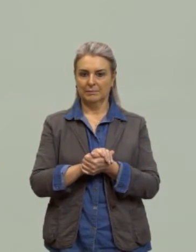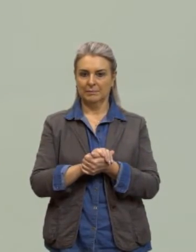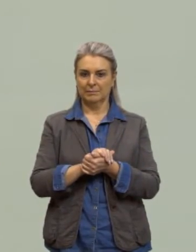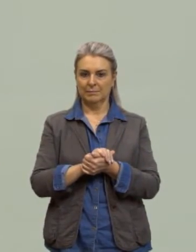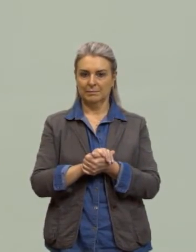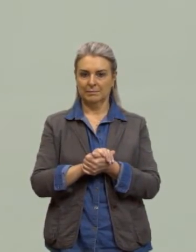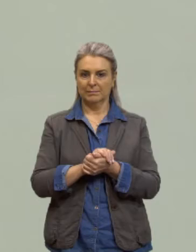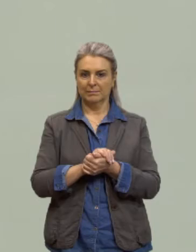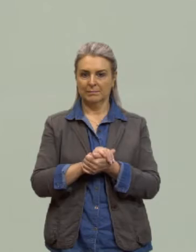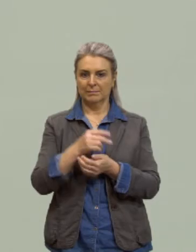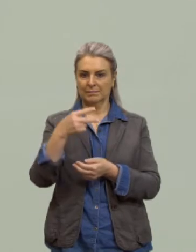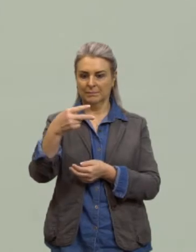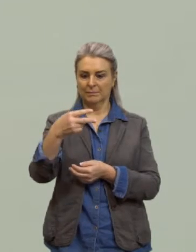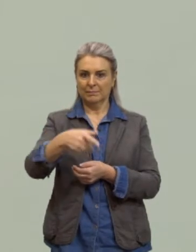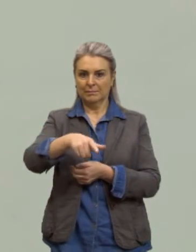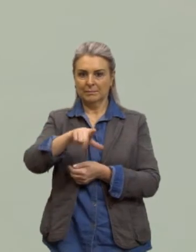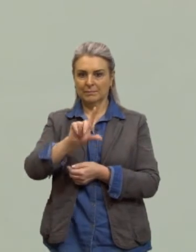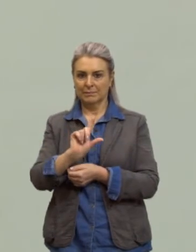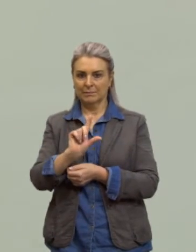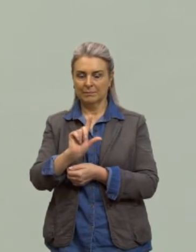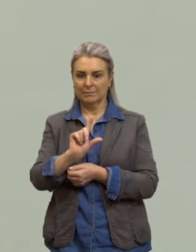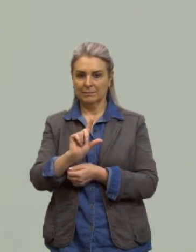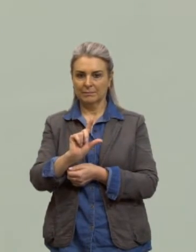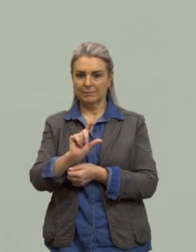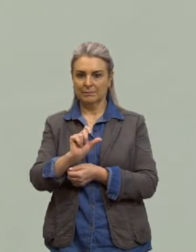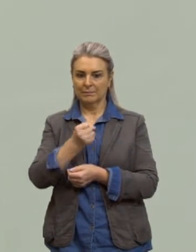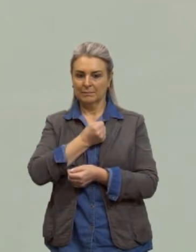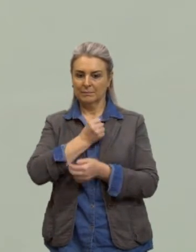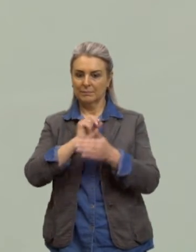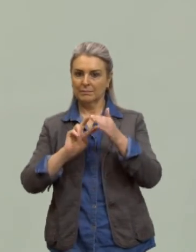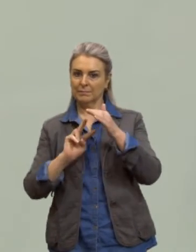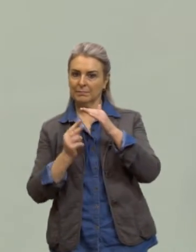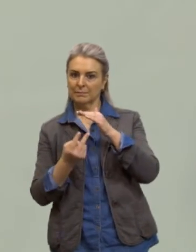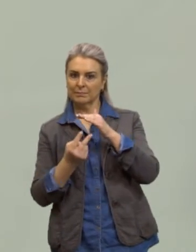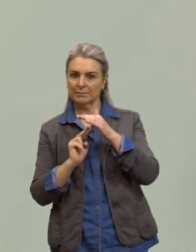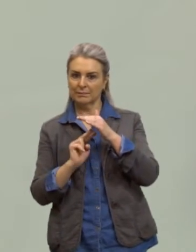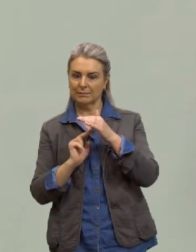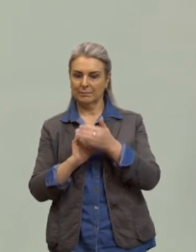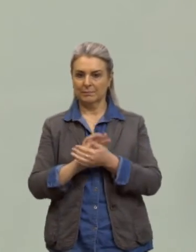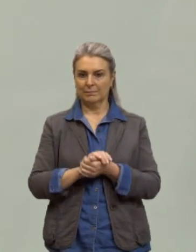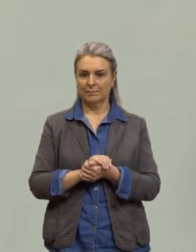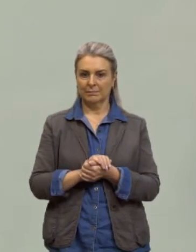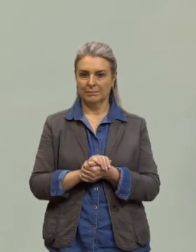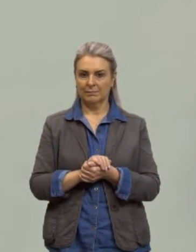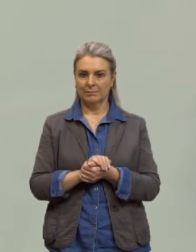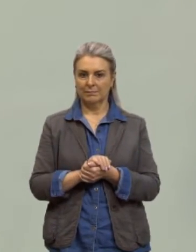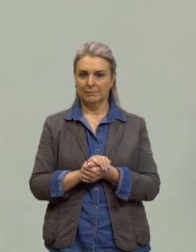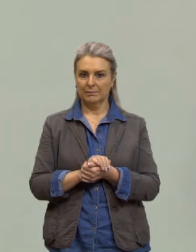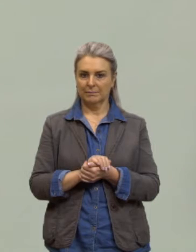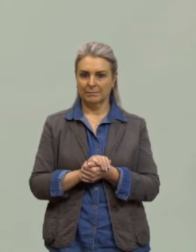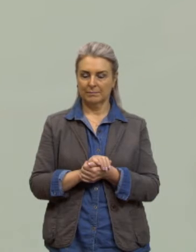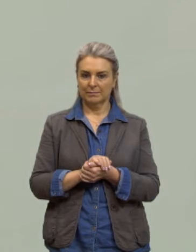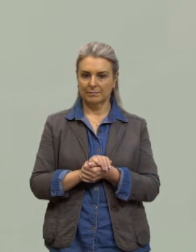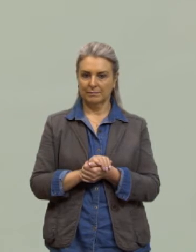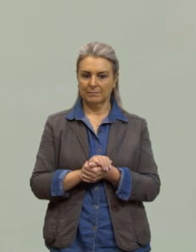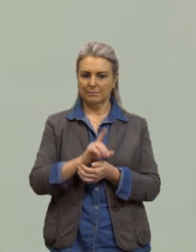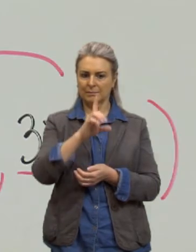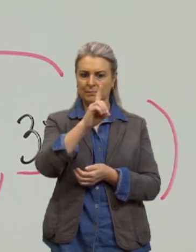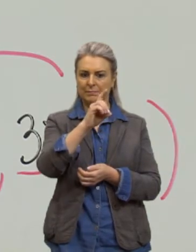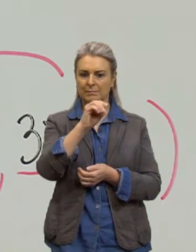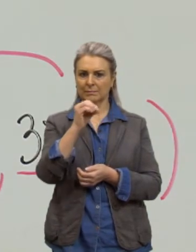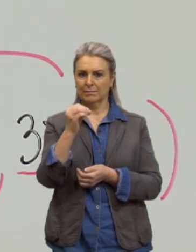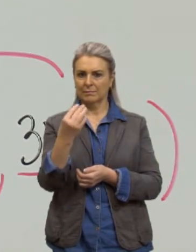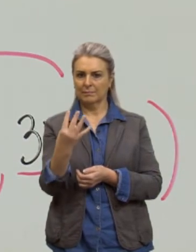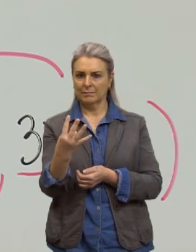igualdade e depois o sinal de igualdade os termos com variável então vamos lá o que é cento quatro